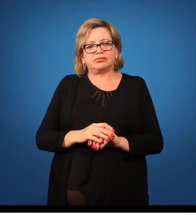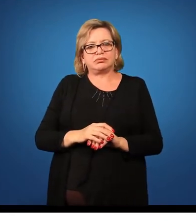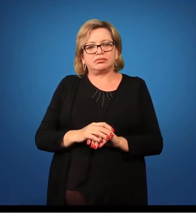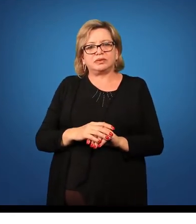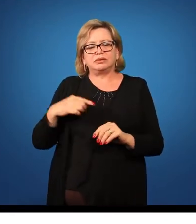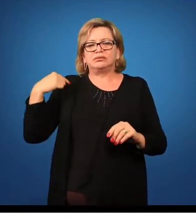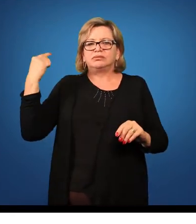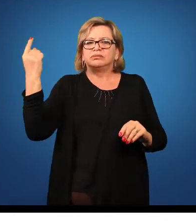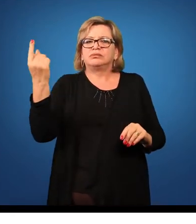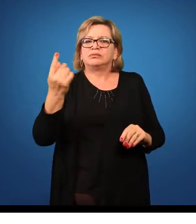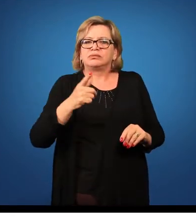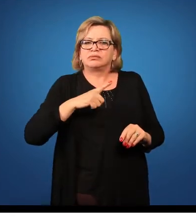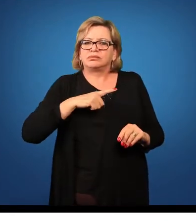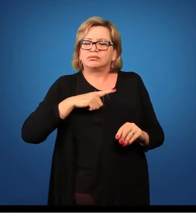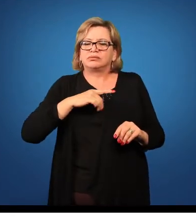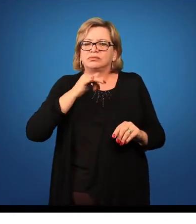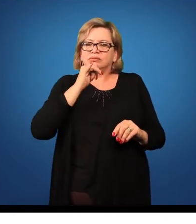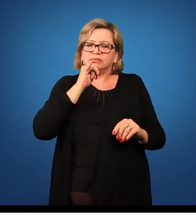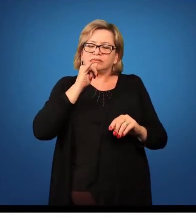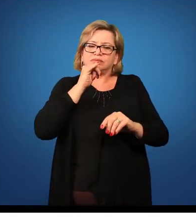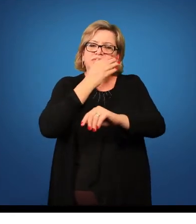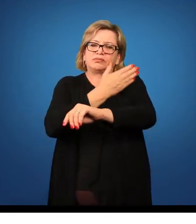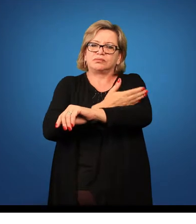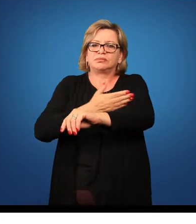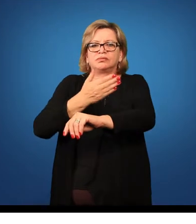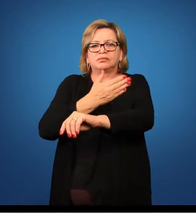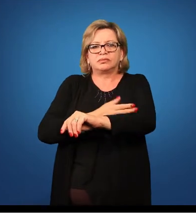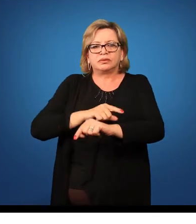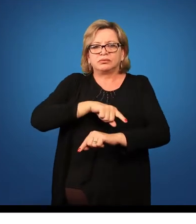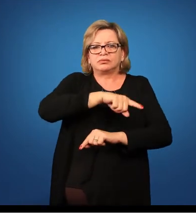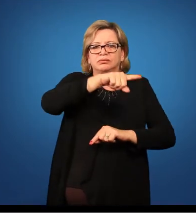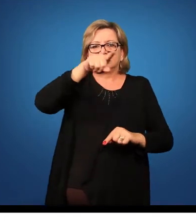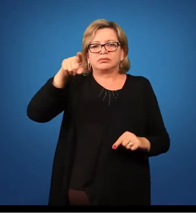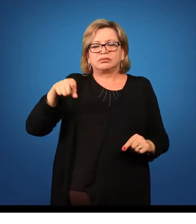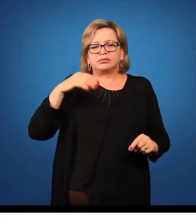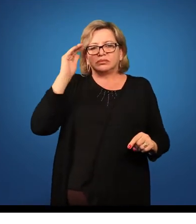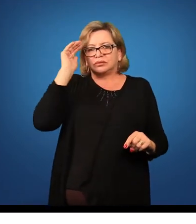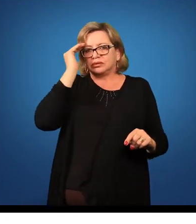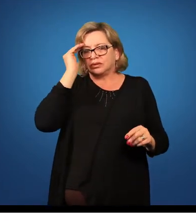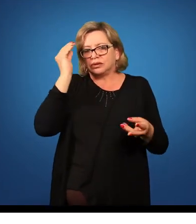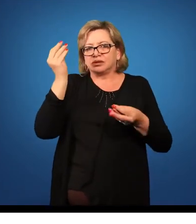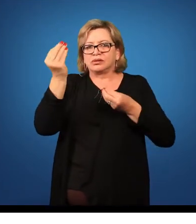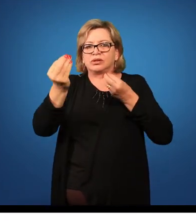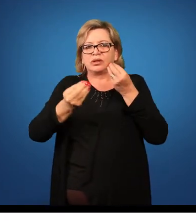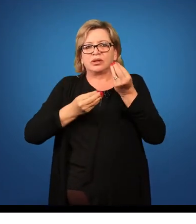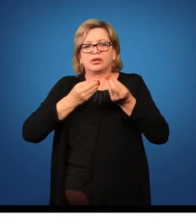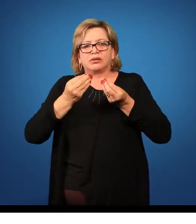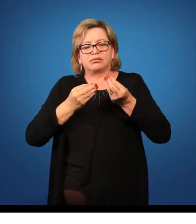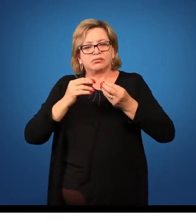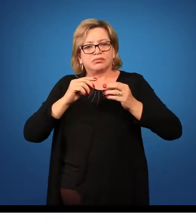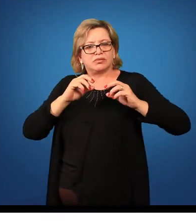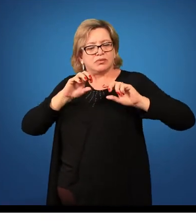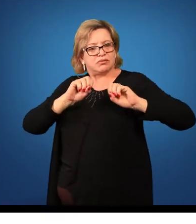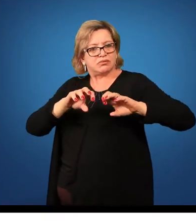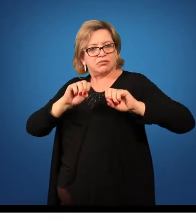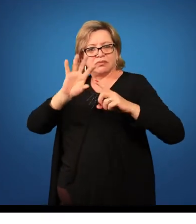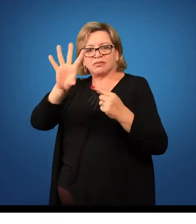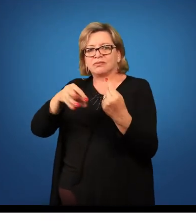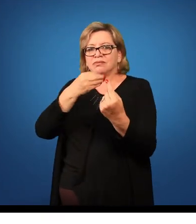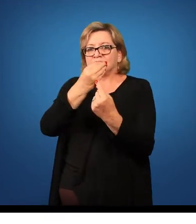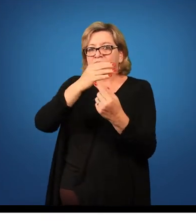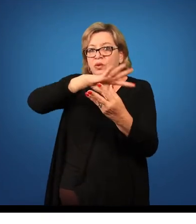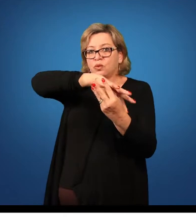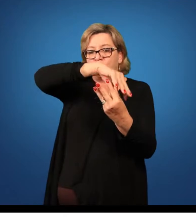A gente tem um exemplo prático, né, para que vocês pensem como deve trabalhar essa arte de maneira integrada.